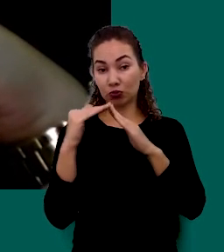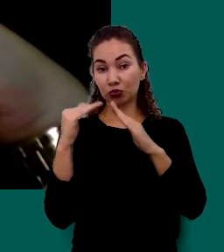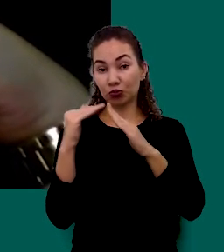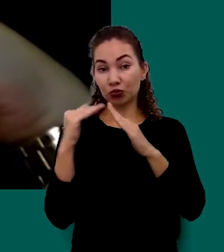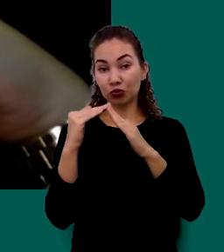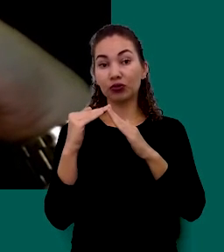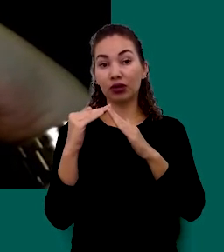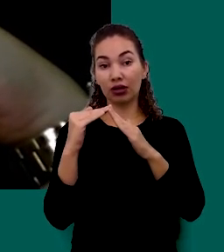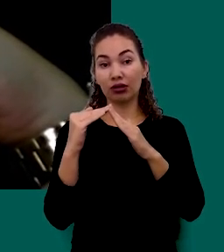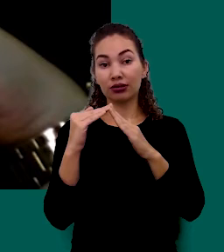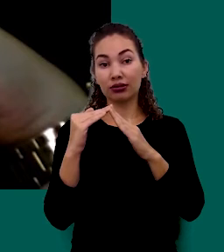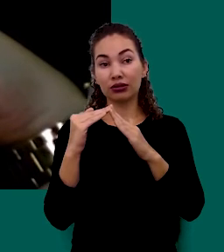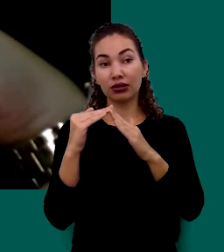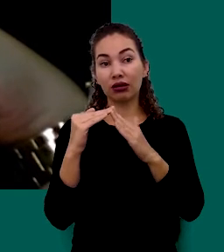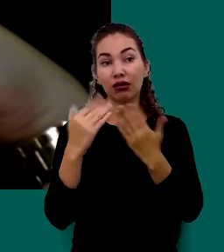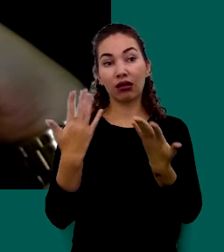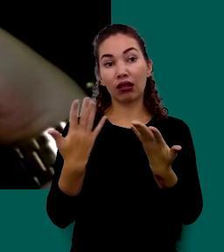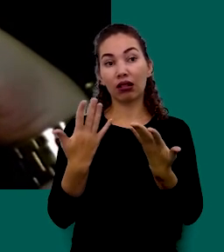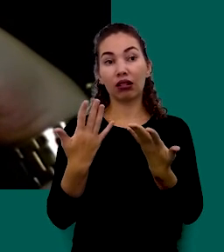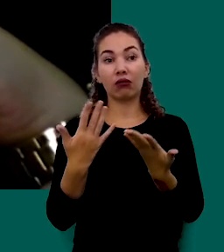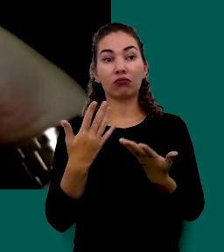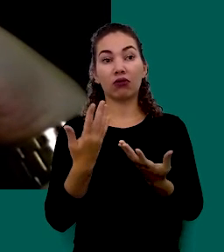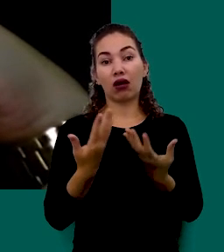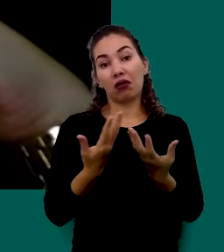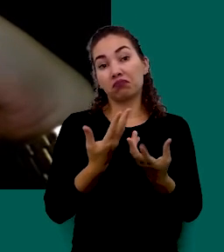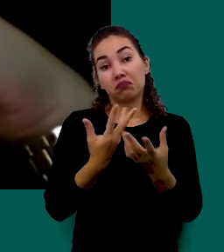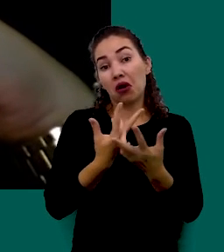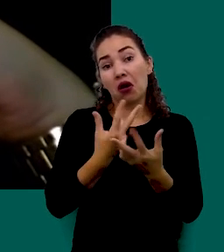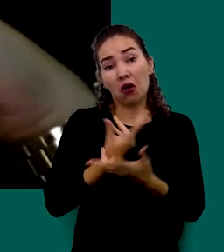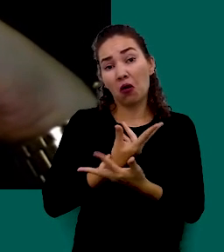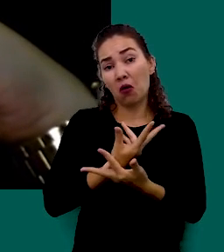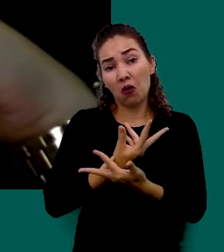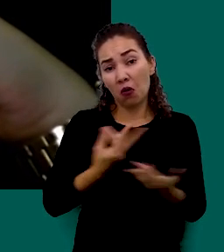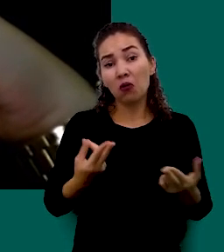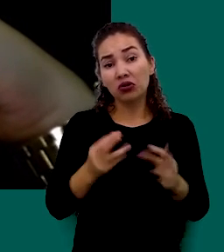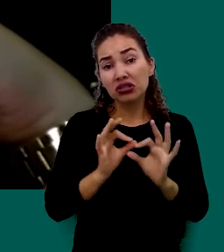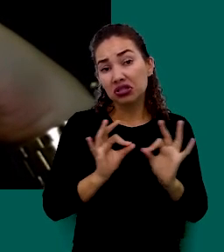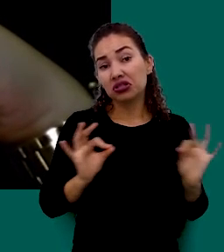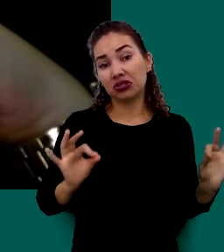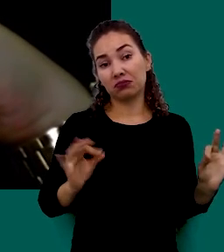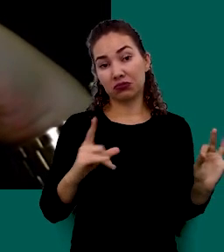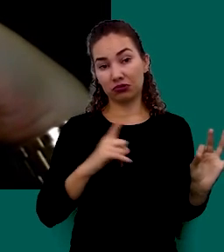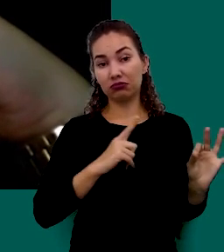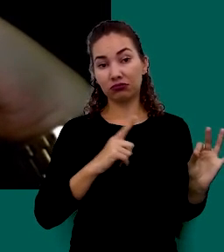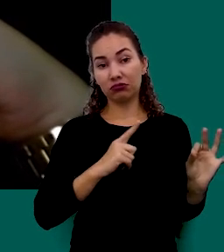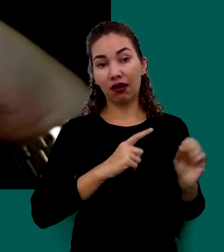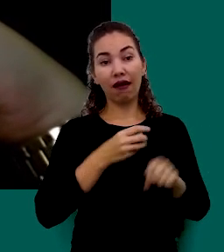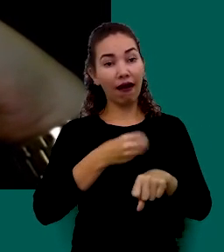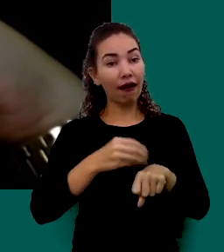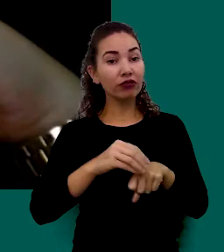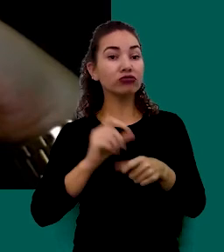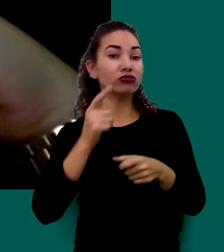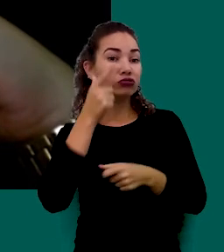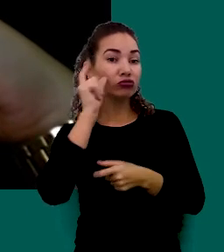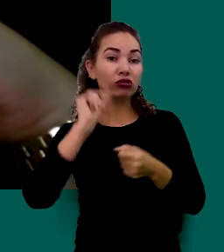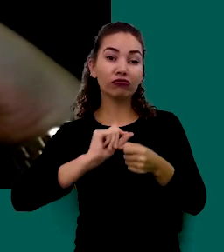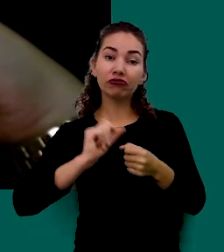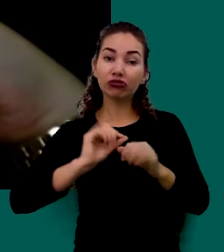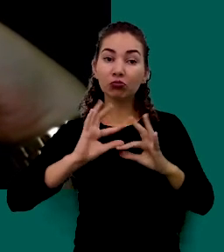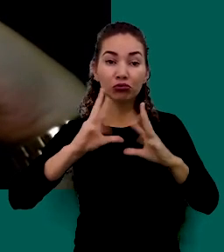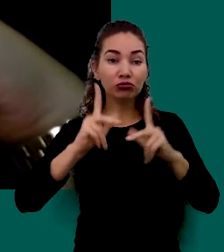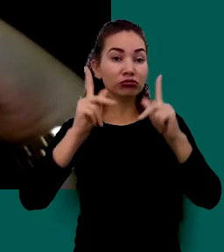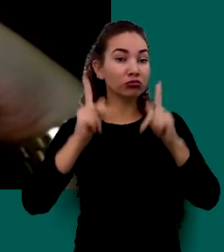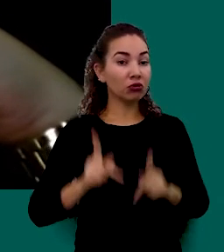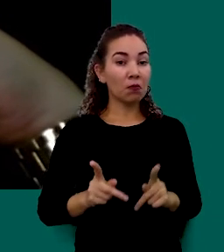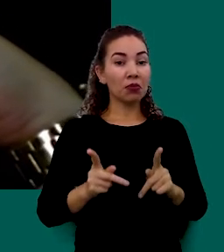Não É Nada Tão Fora Do Comum E As Dicas Elas Podem Ser Aplicadas Por Todos Da